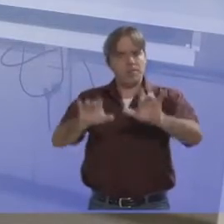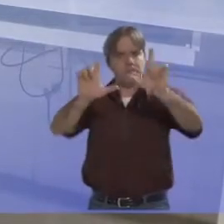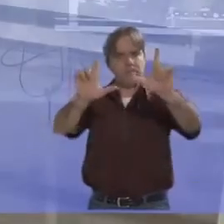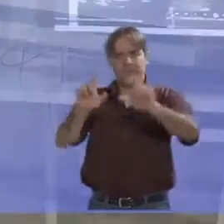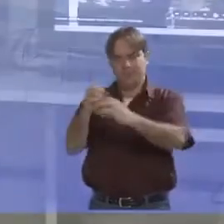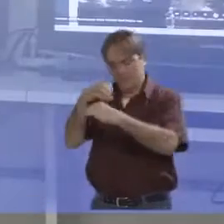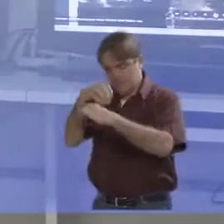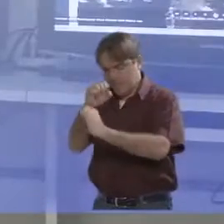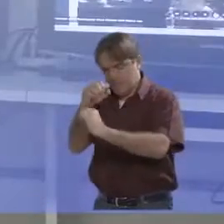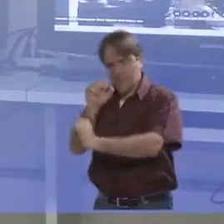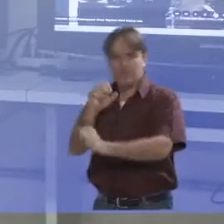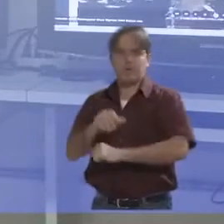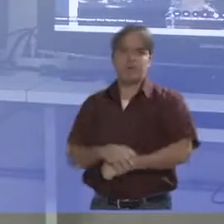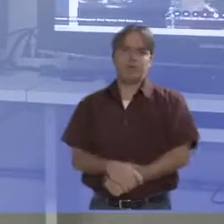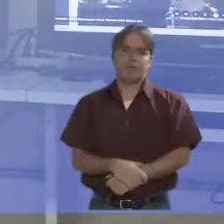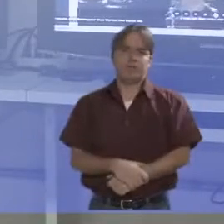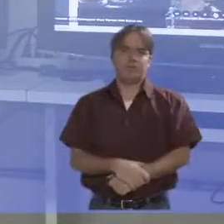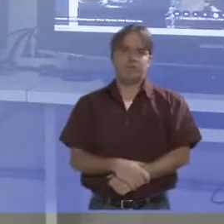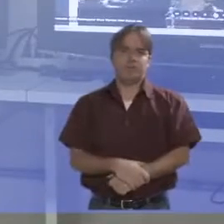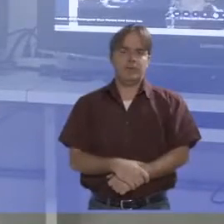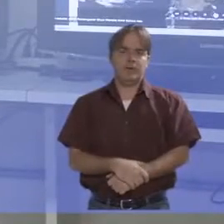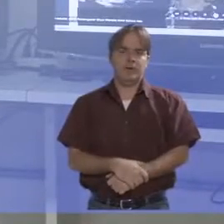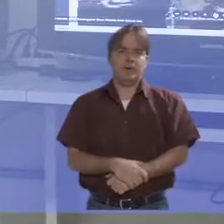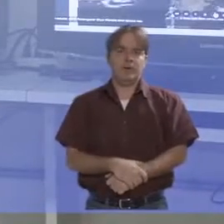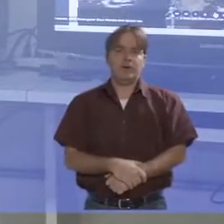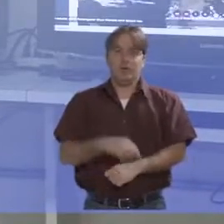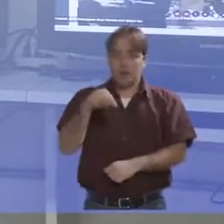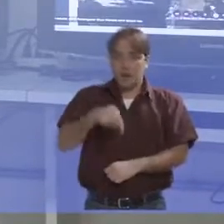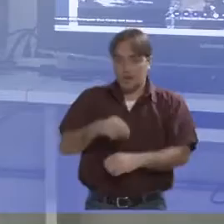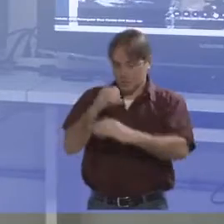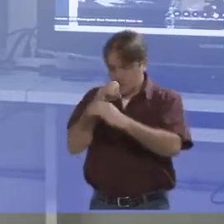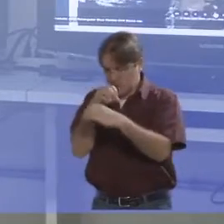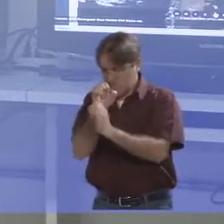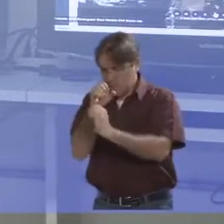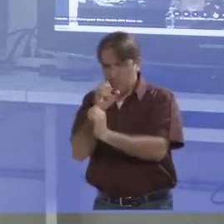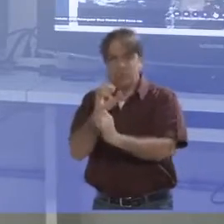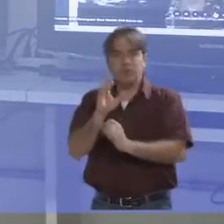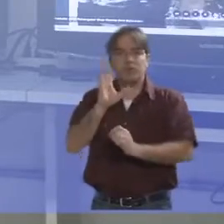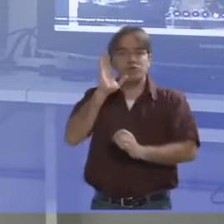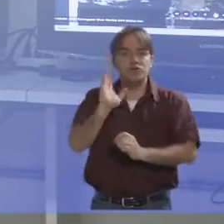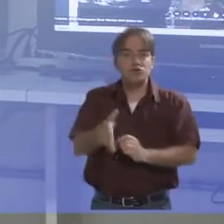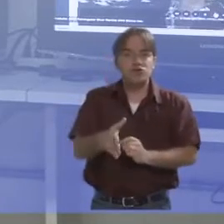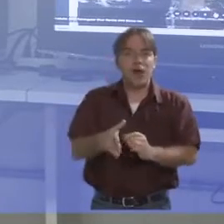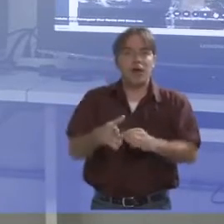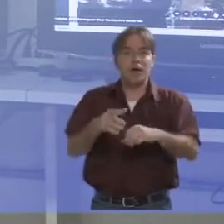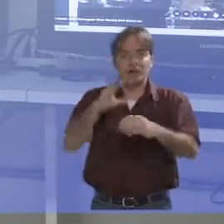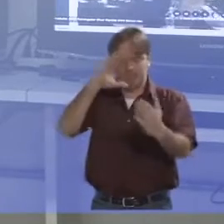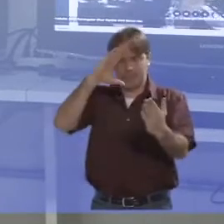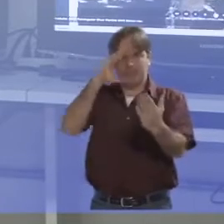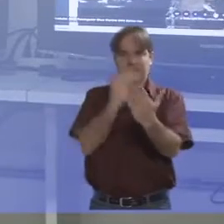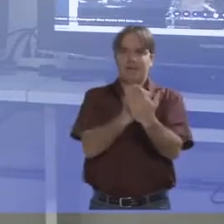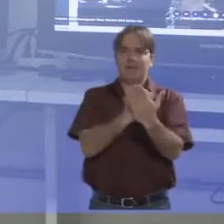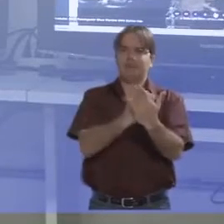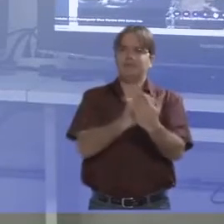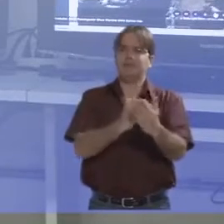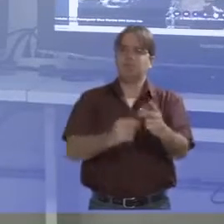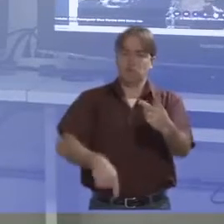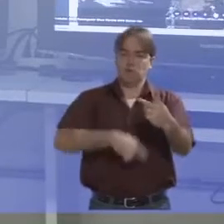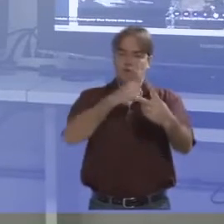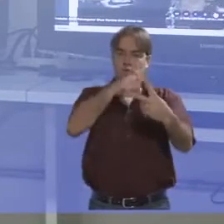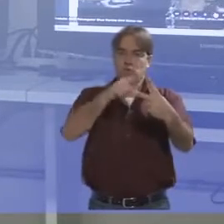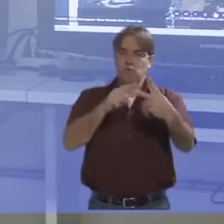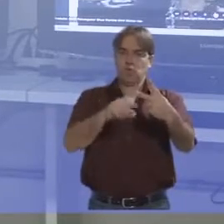laboratório. Nós já geramos aqui duas teses de doutorado, várias teses de